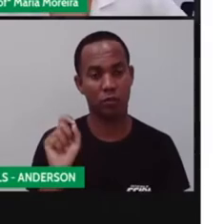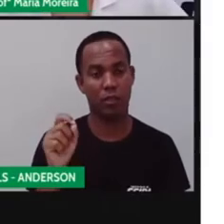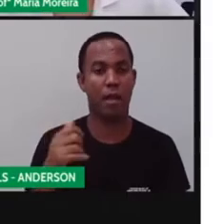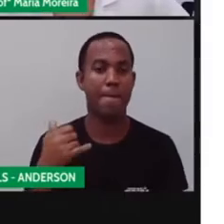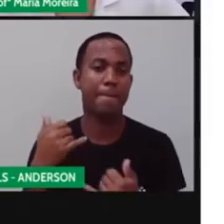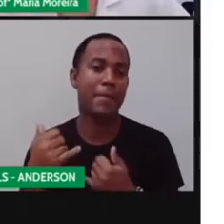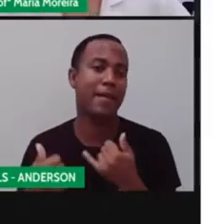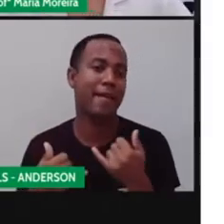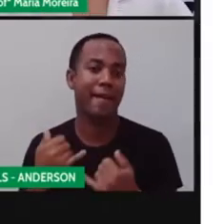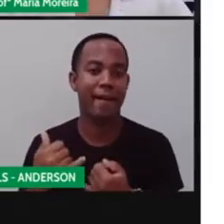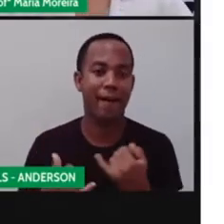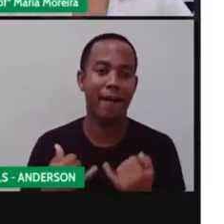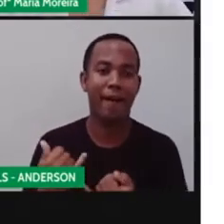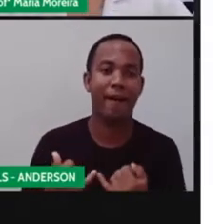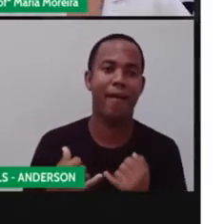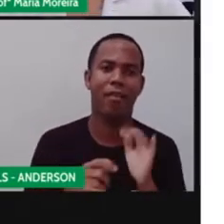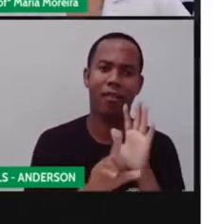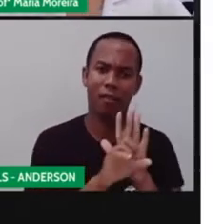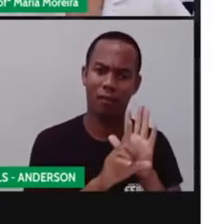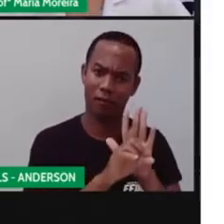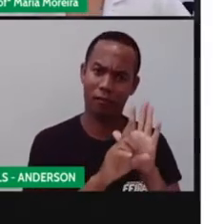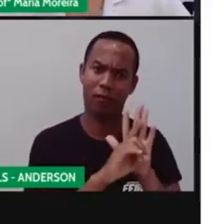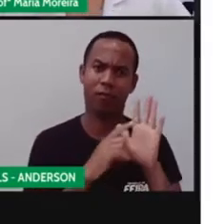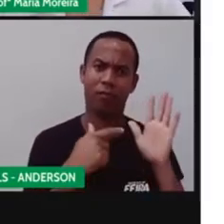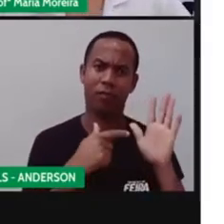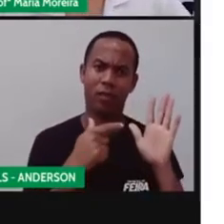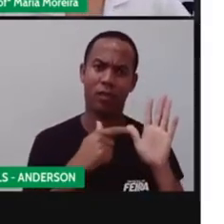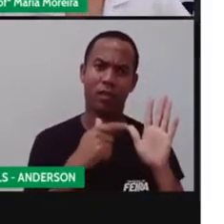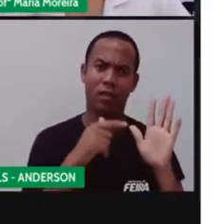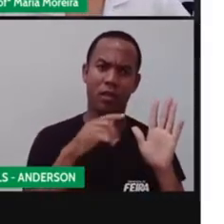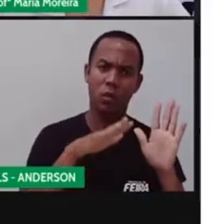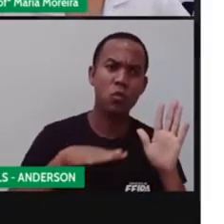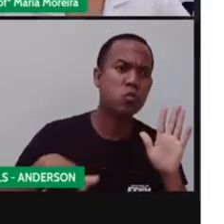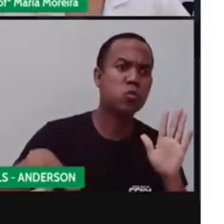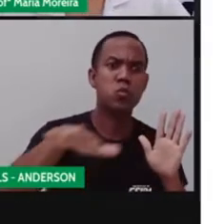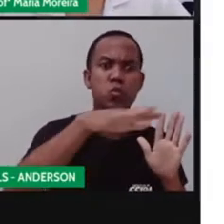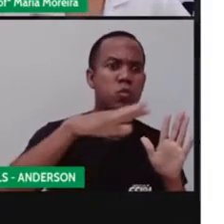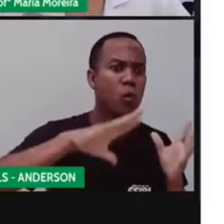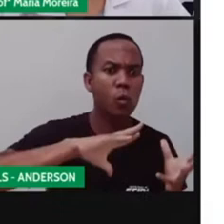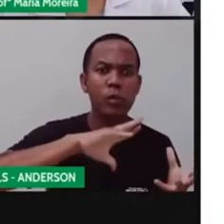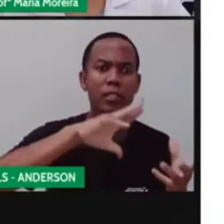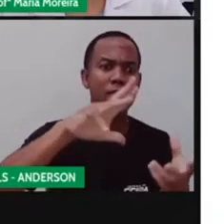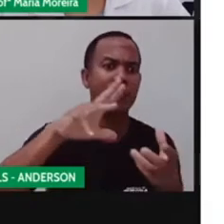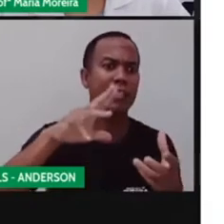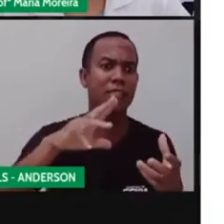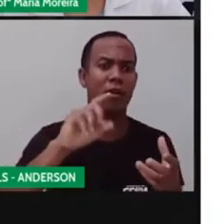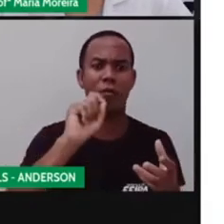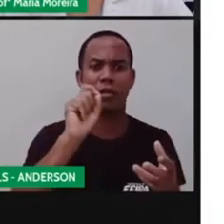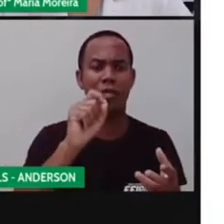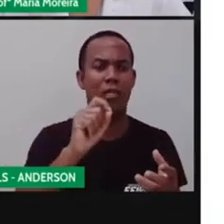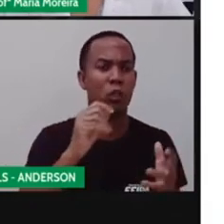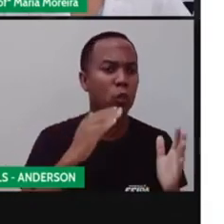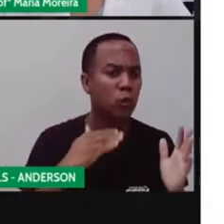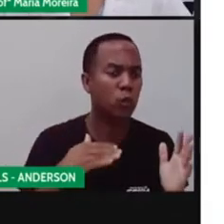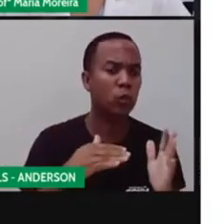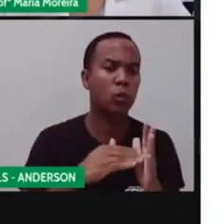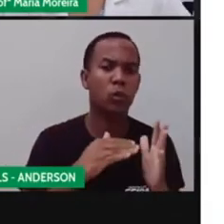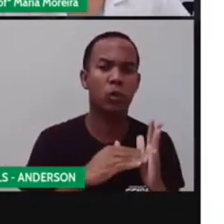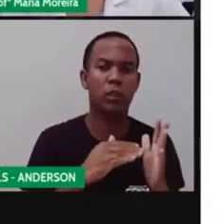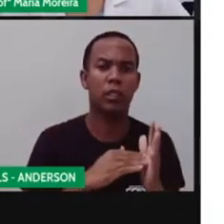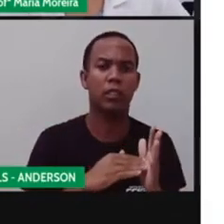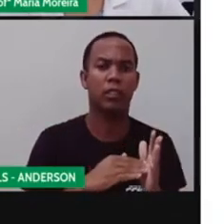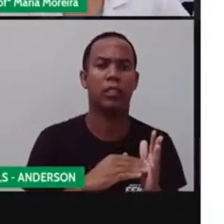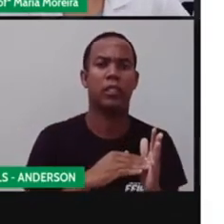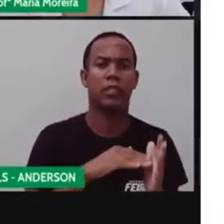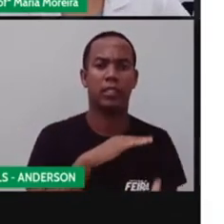brincar, que está previsto na declaração, o Universal dos direitos humanos, né? Na declaração